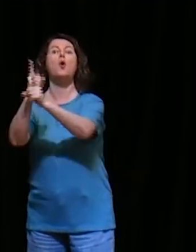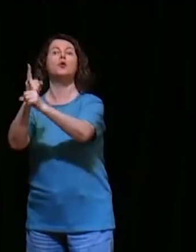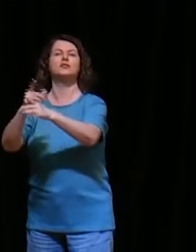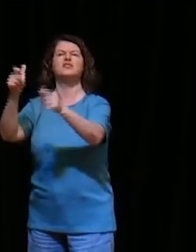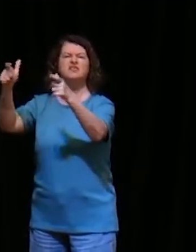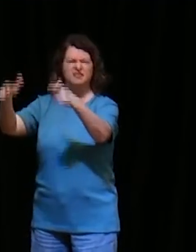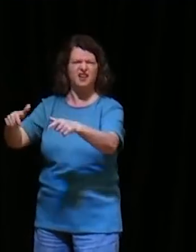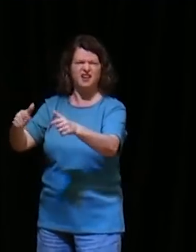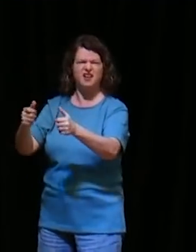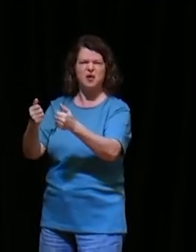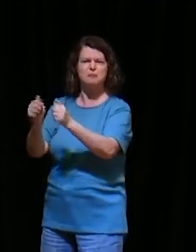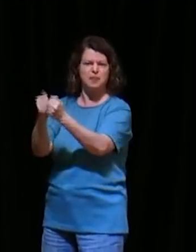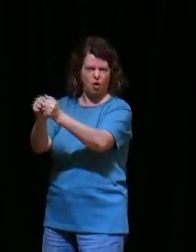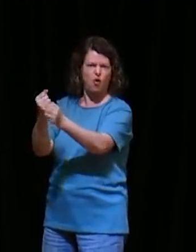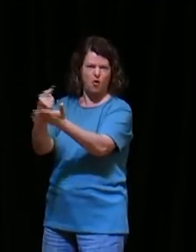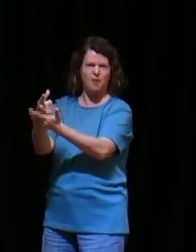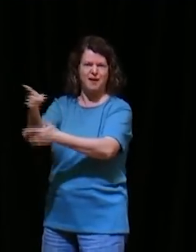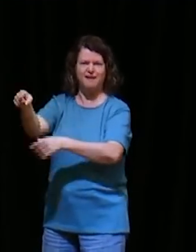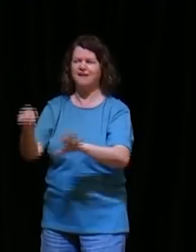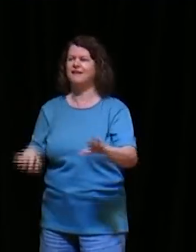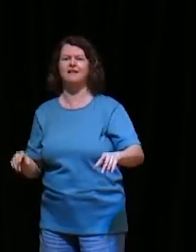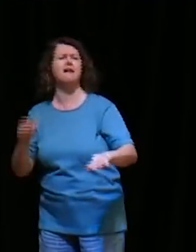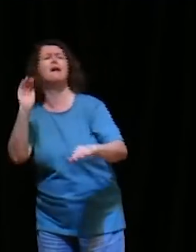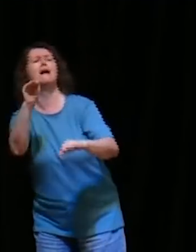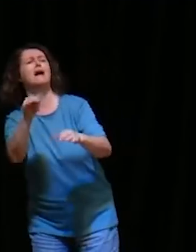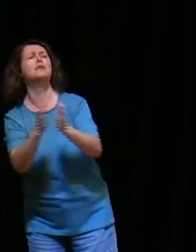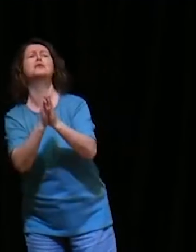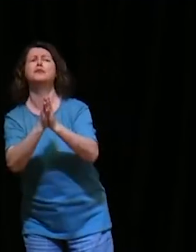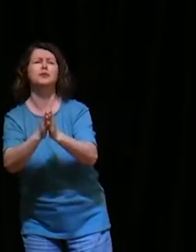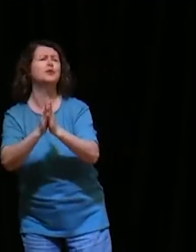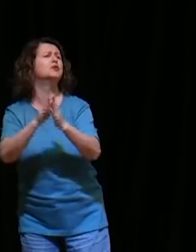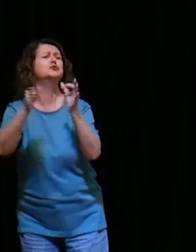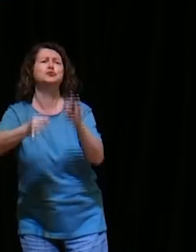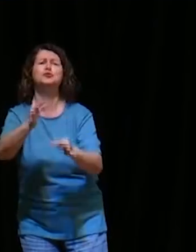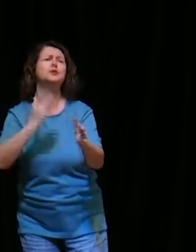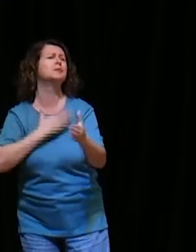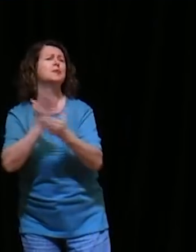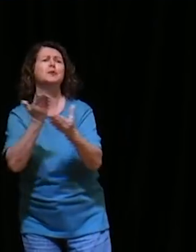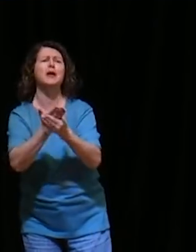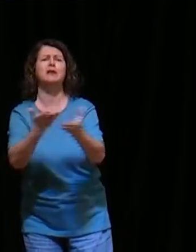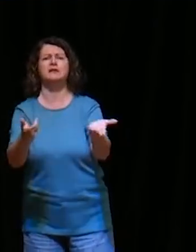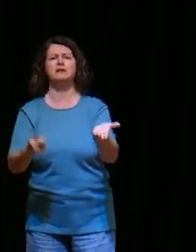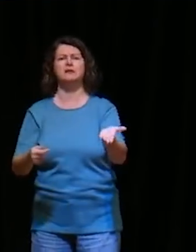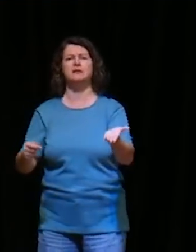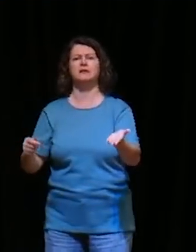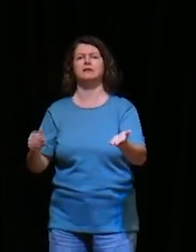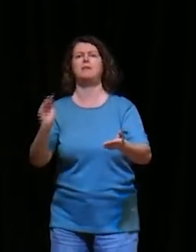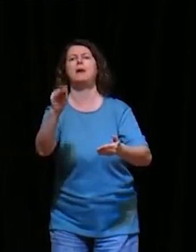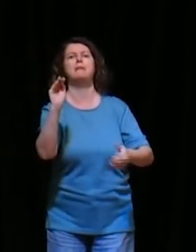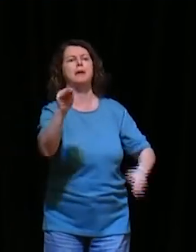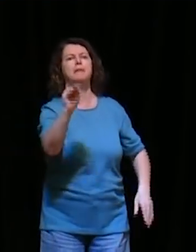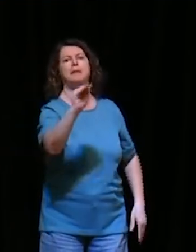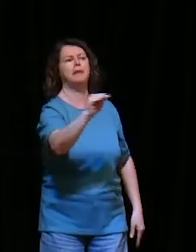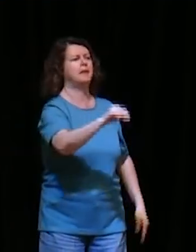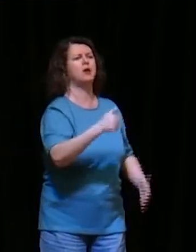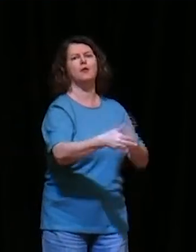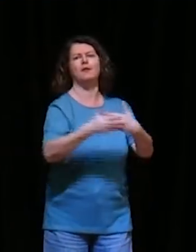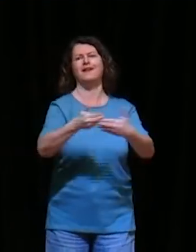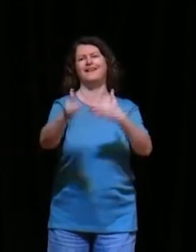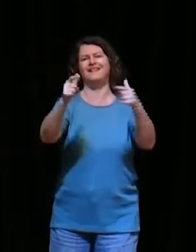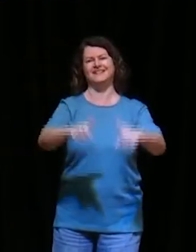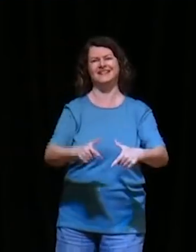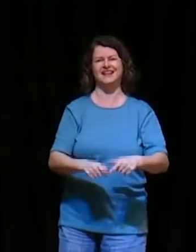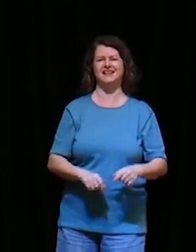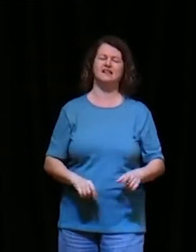e diz, querido, é o dever de orar sempre, olha assim, uma pessoa ímpia, que não teme a Deus, responde, porque se acha